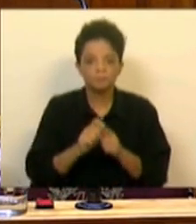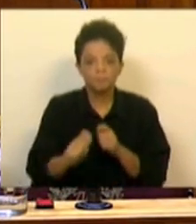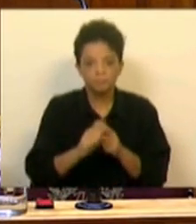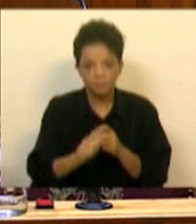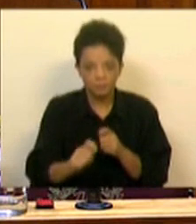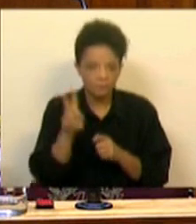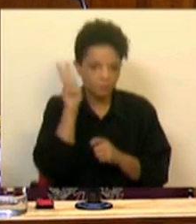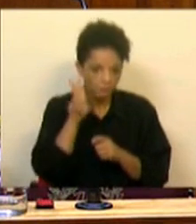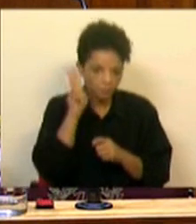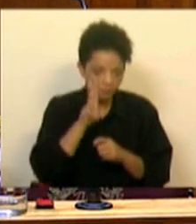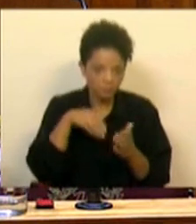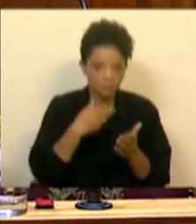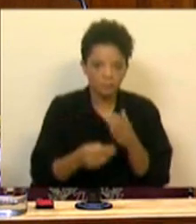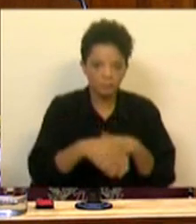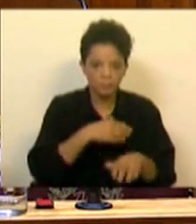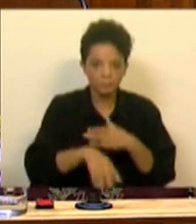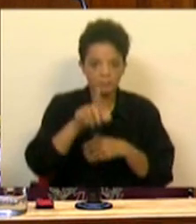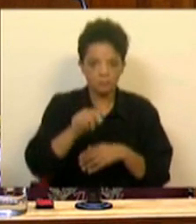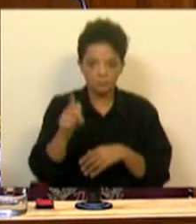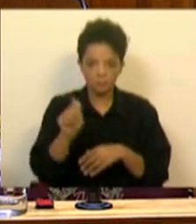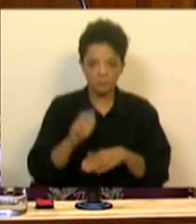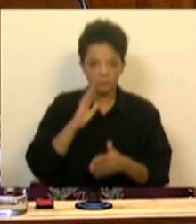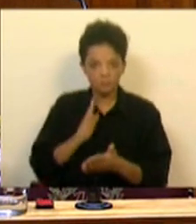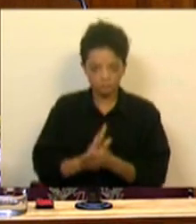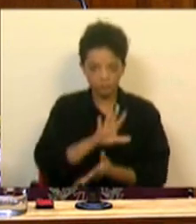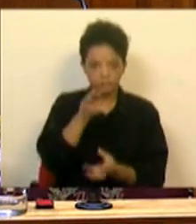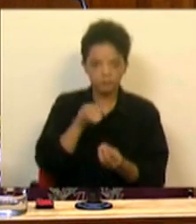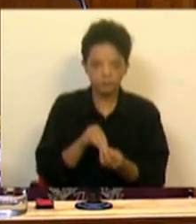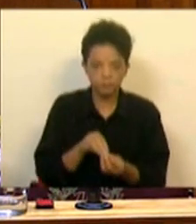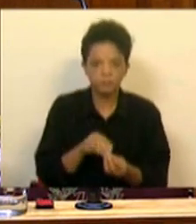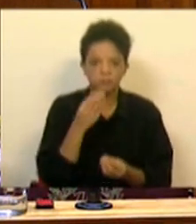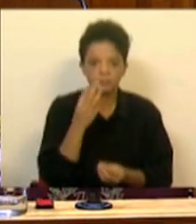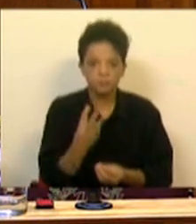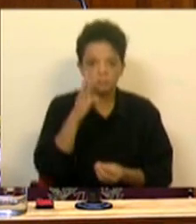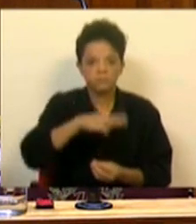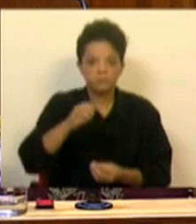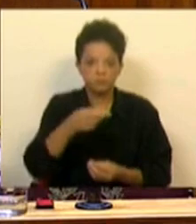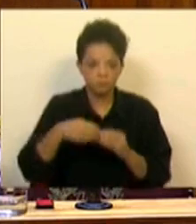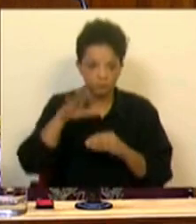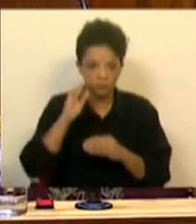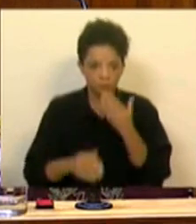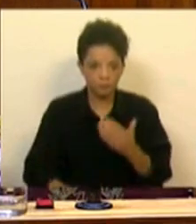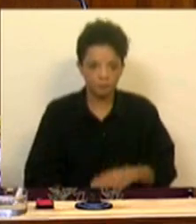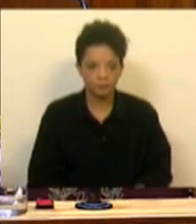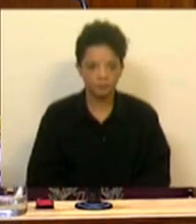pagamento dos valores que está a ser feito e que ainda no mês passado totalizou mais de 3 milhões de euros. Muito obrigado.